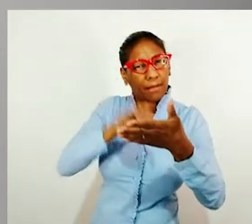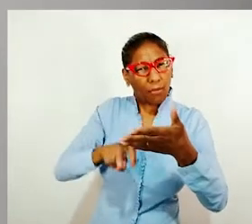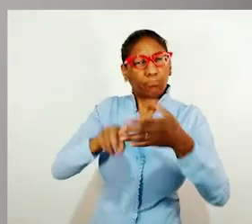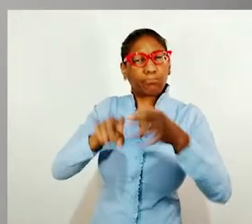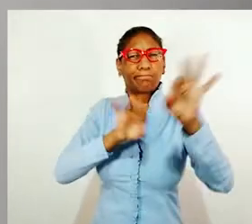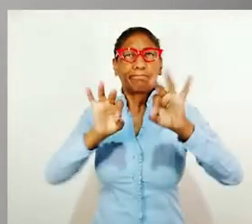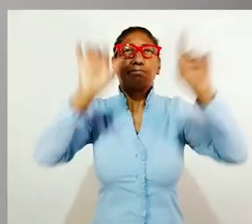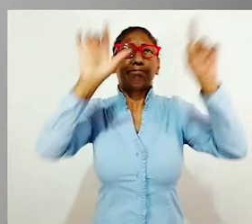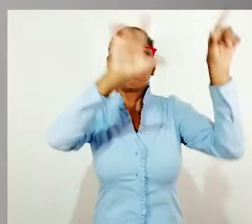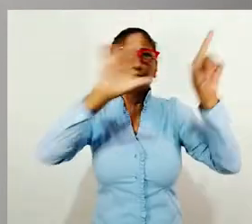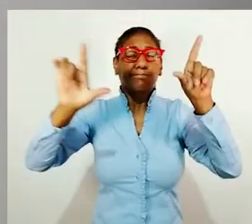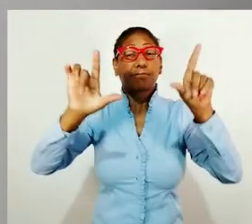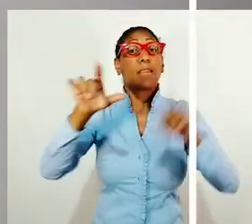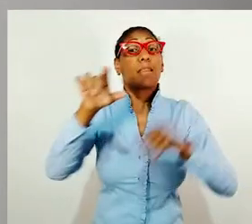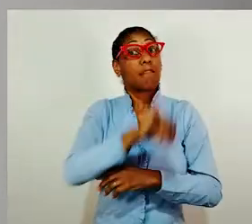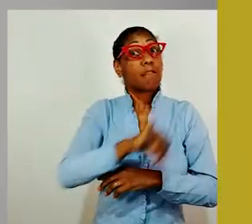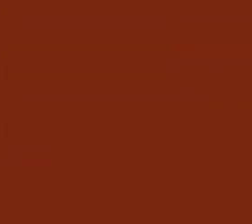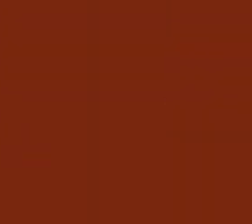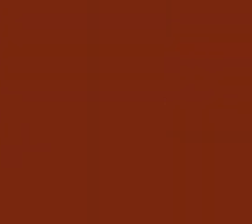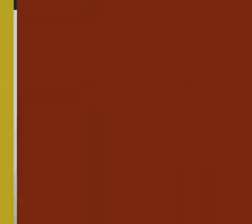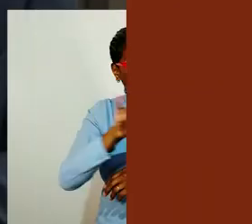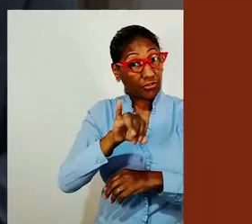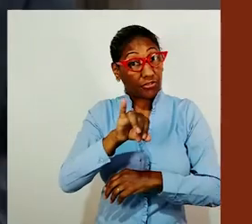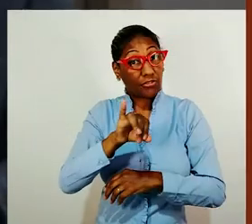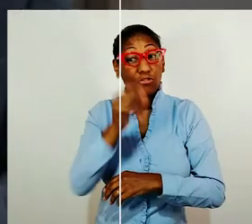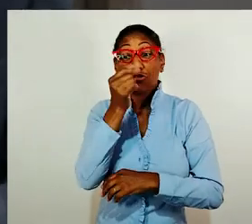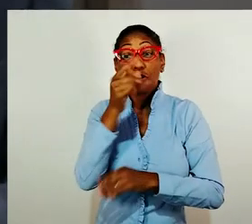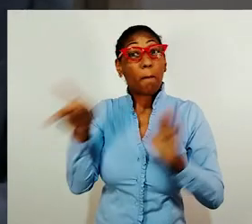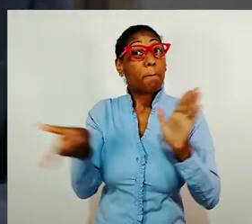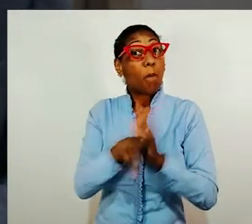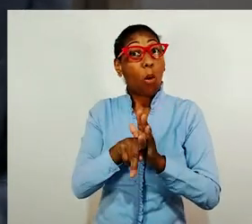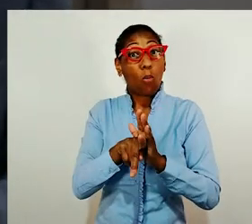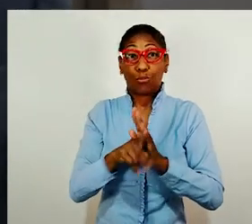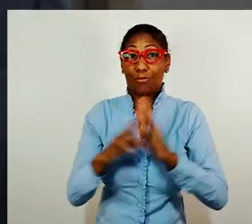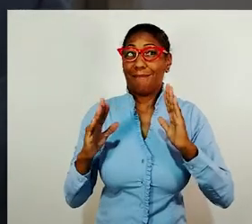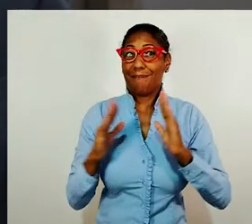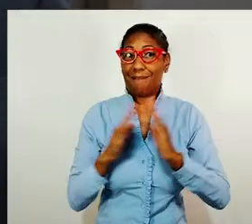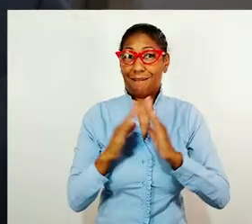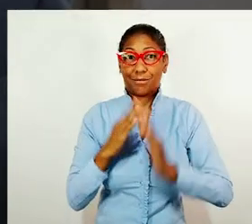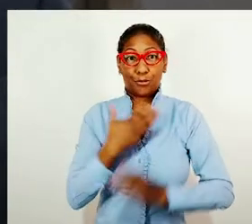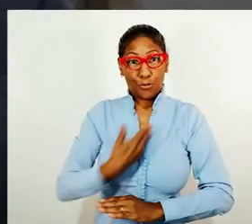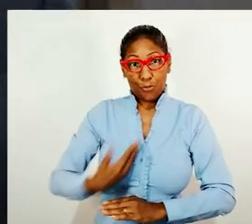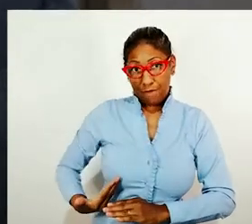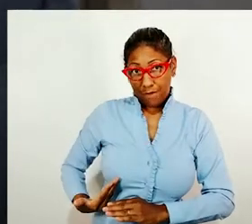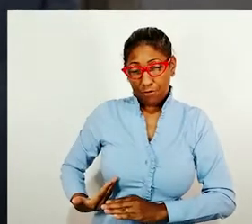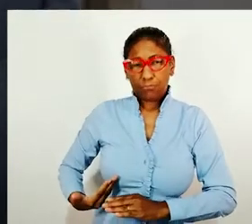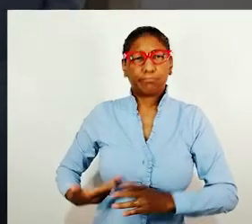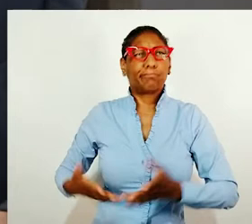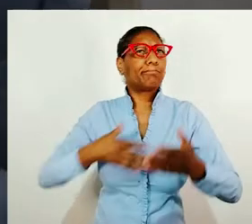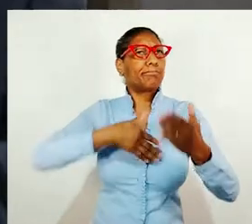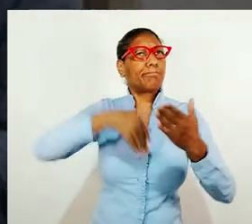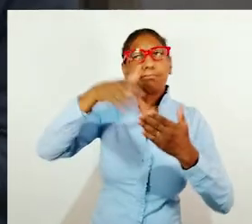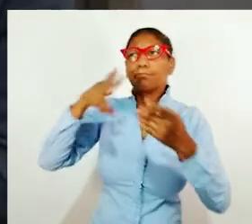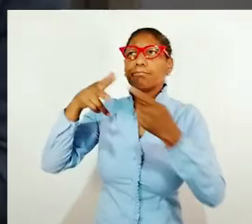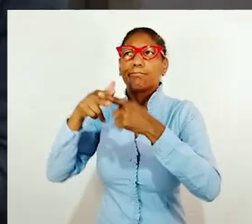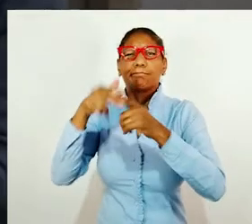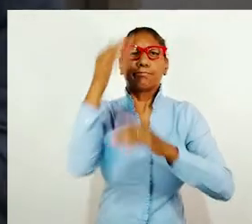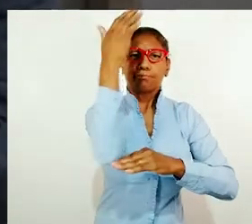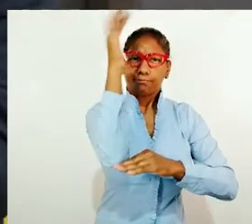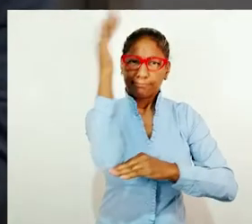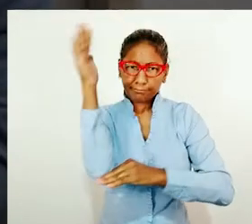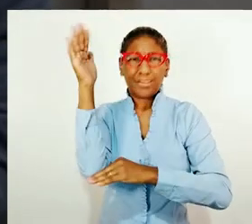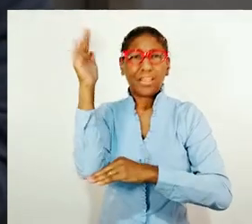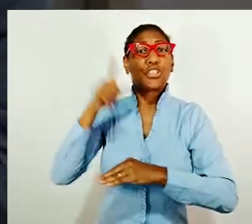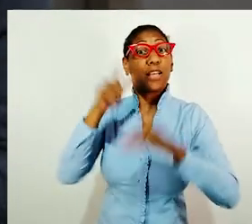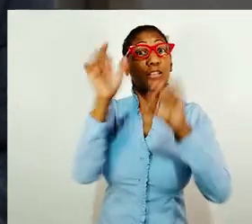materiais gráficos e a sua instalação. E é importante destacar que isso foi feito tudo com prata da casa. Nós fizemos todos os tóteles